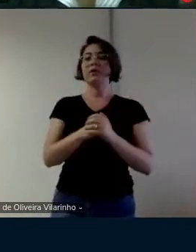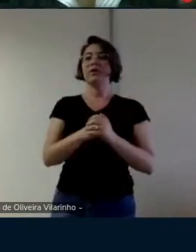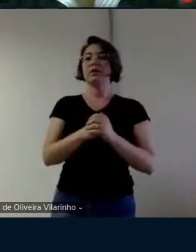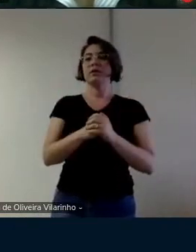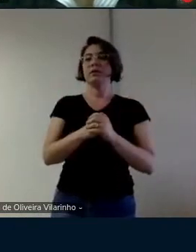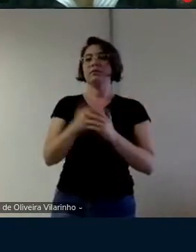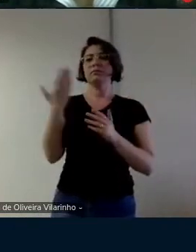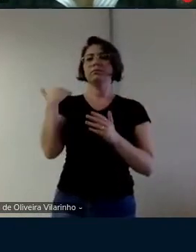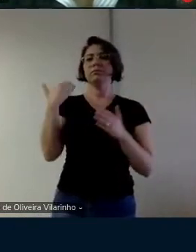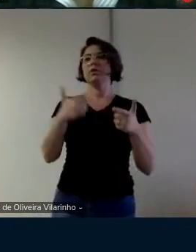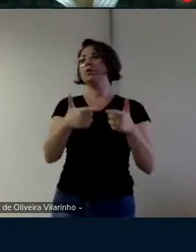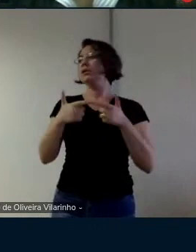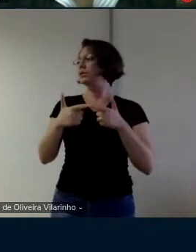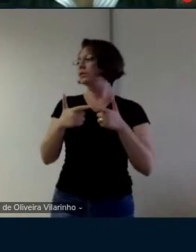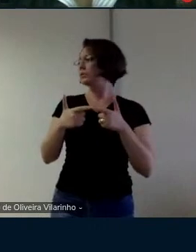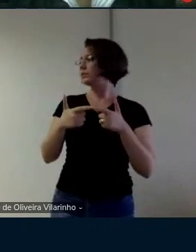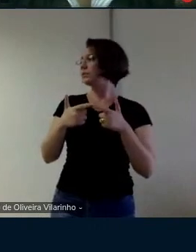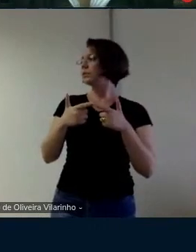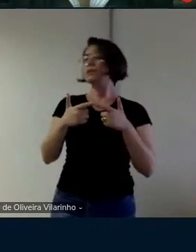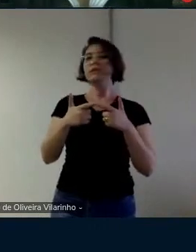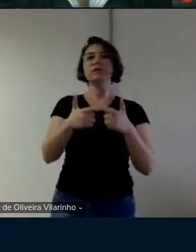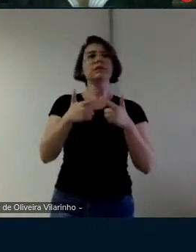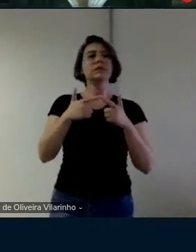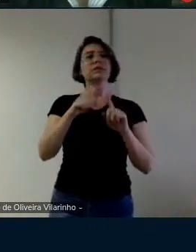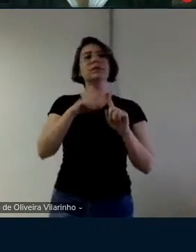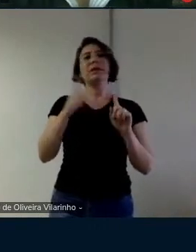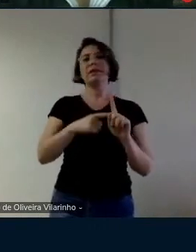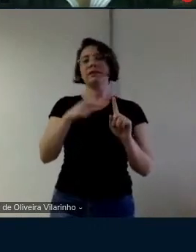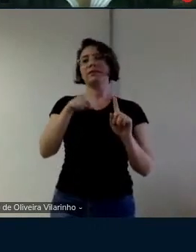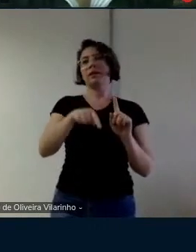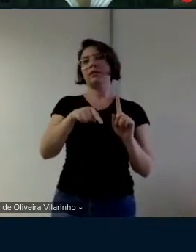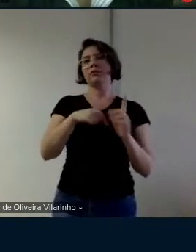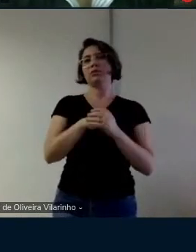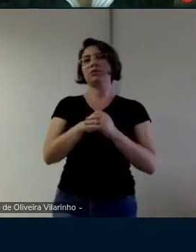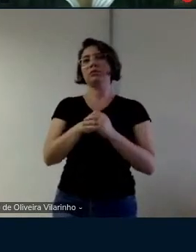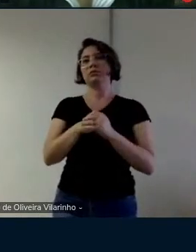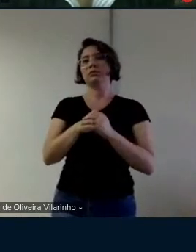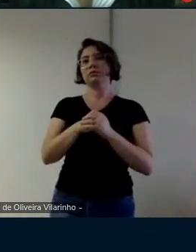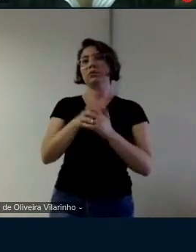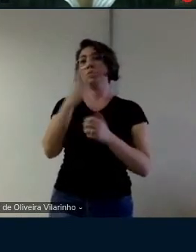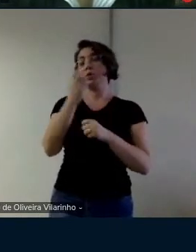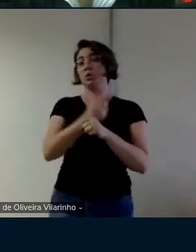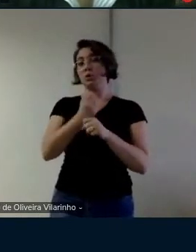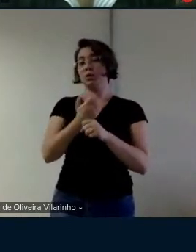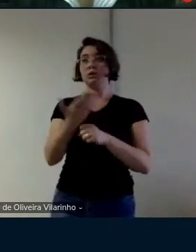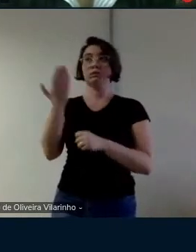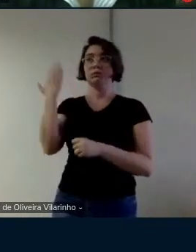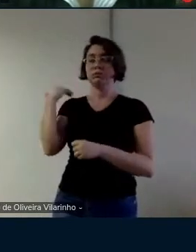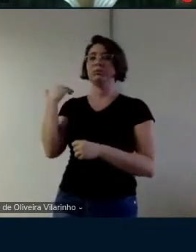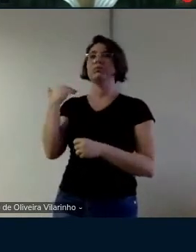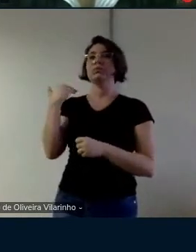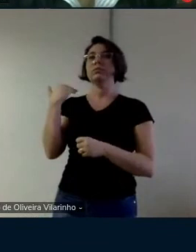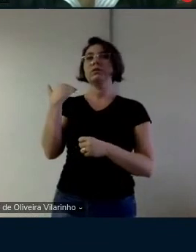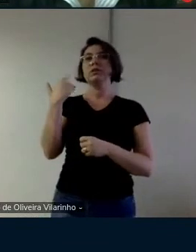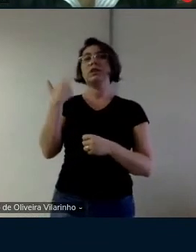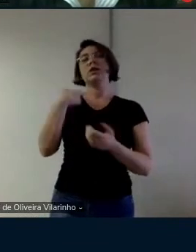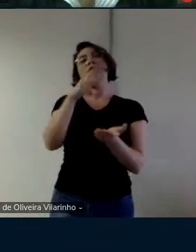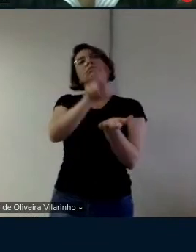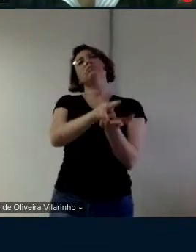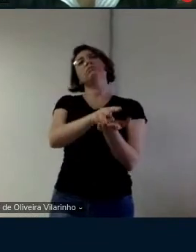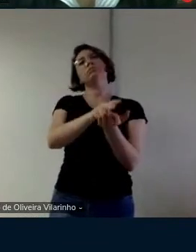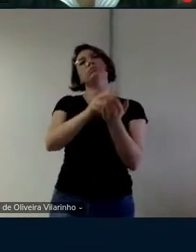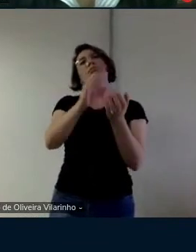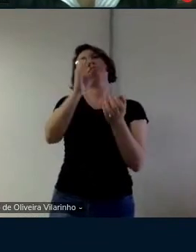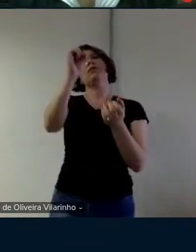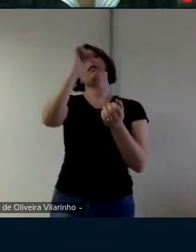durante o período de licença maternidade e pós-covid que eu fiquei há dois anos atrás nesse período eu estava entubada fiquei